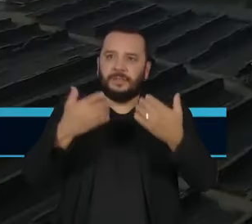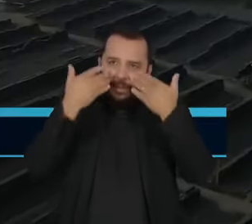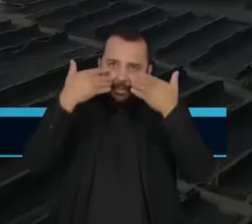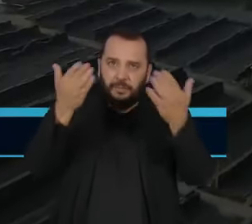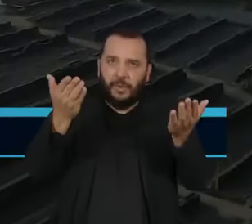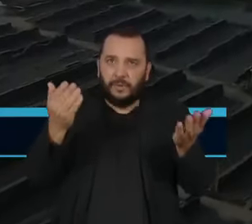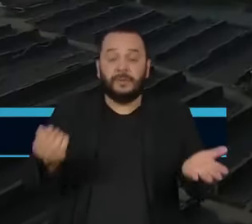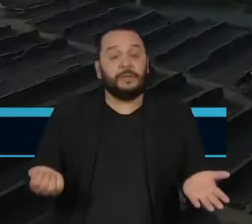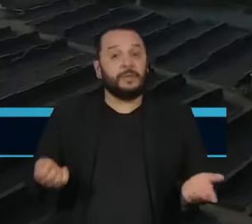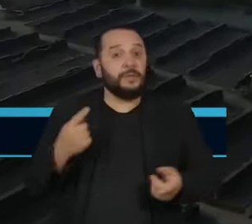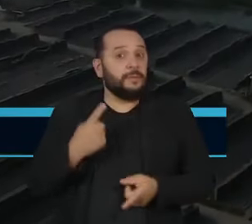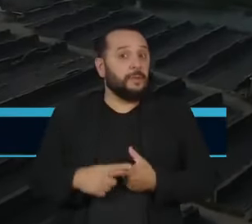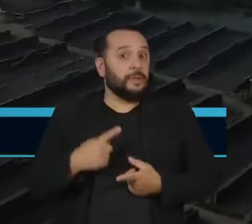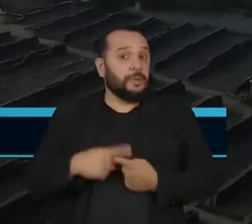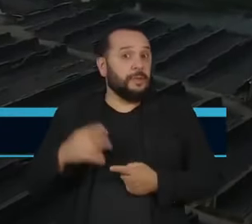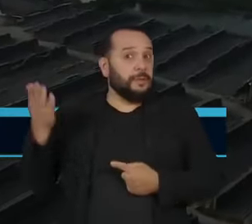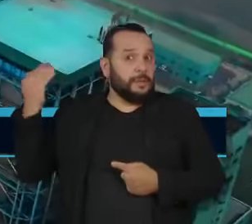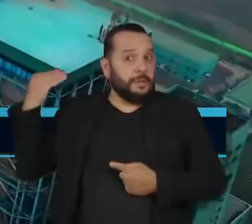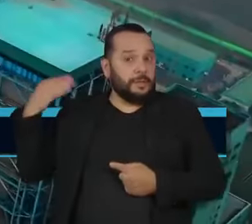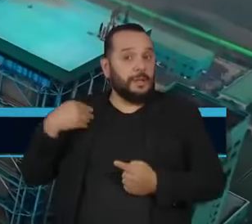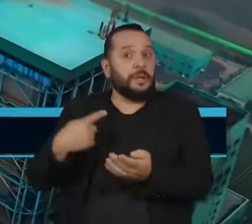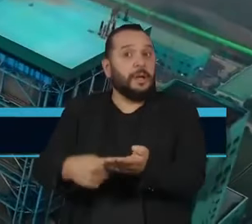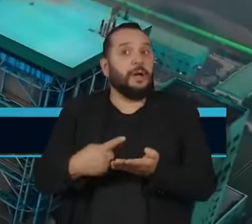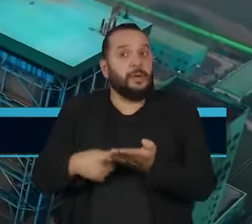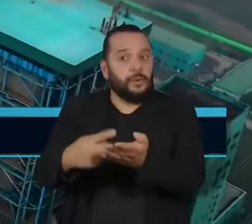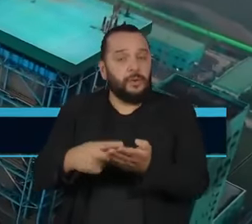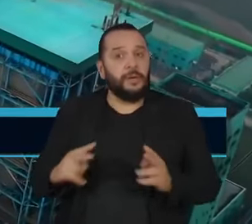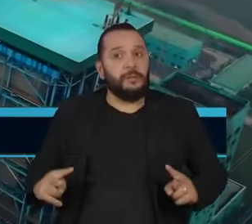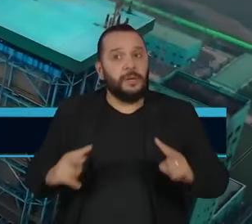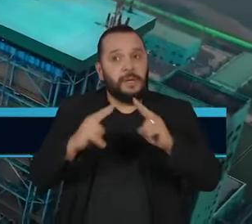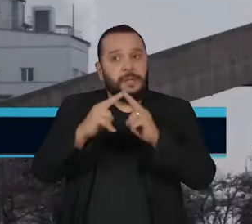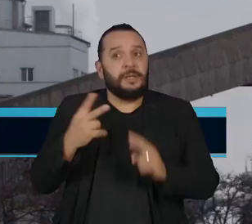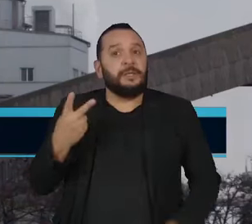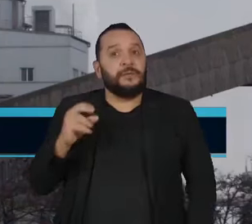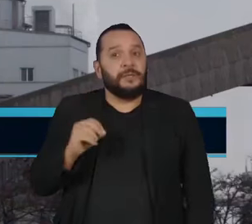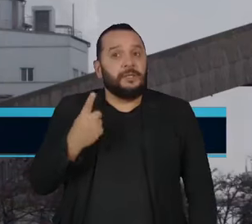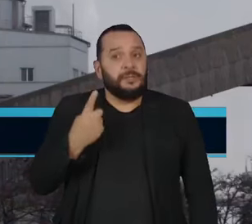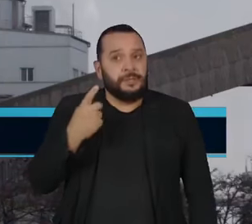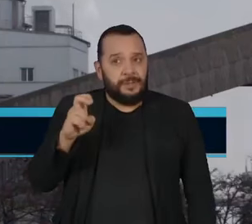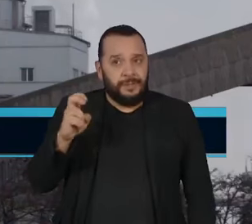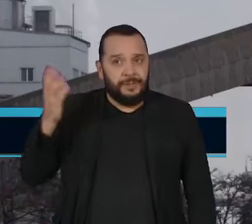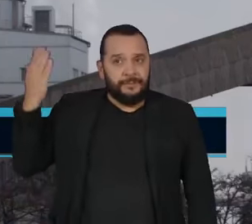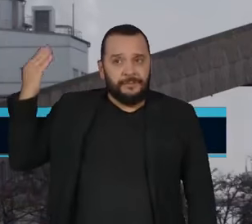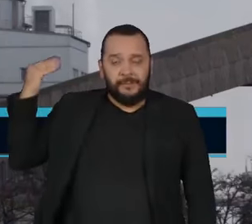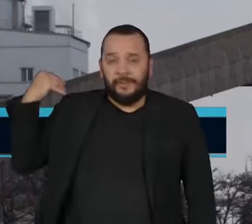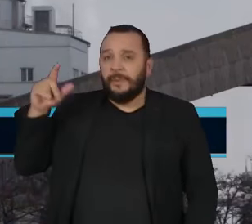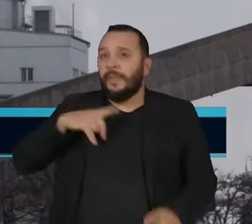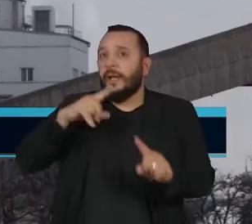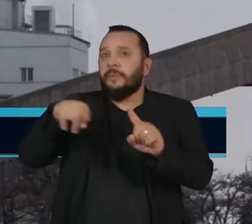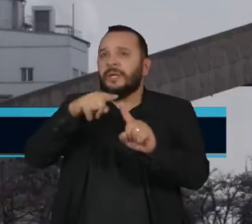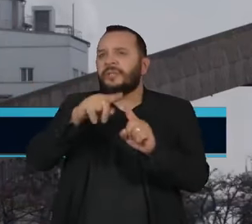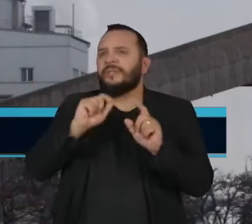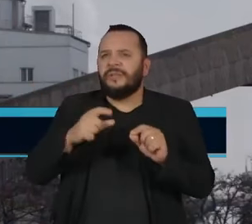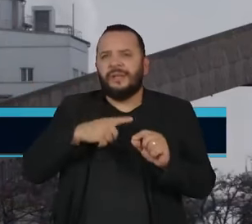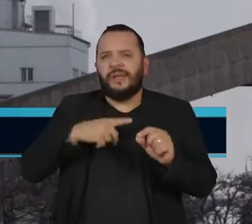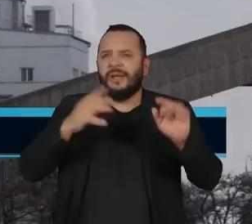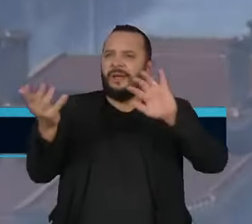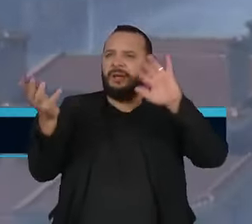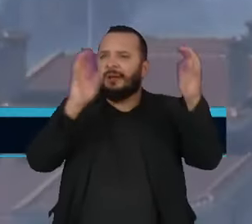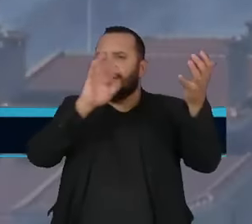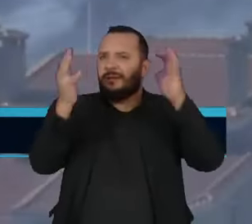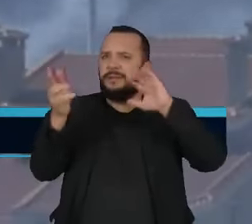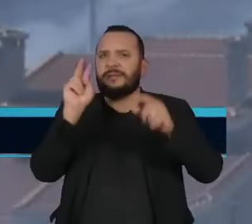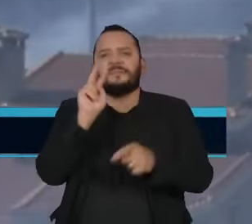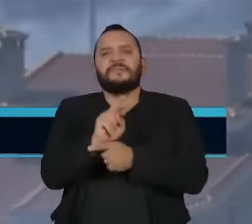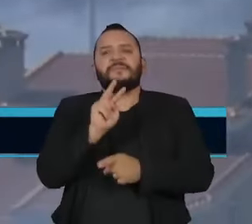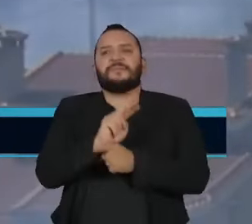Ele se referiu ao tratado internacional assinado em 2015, que tinha o objetivo de combater as alterações climáticas